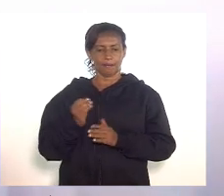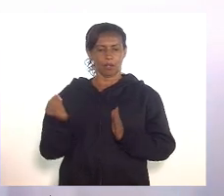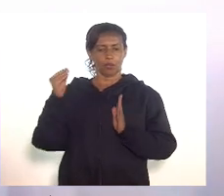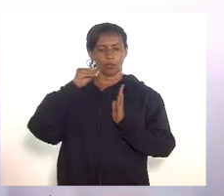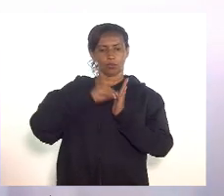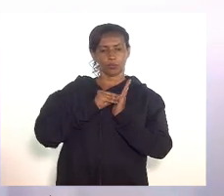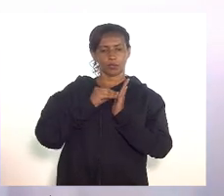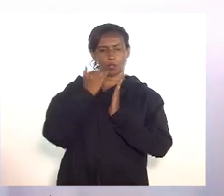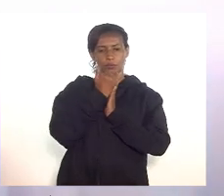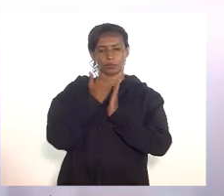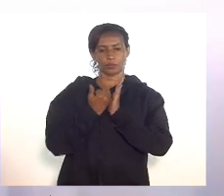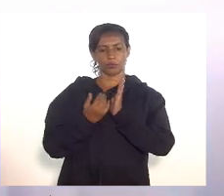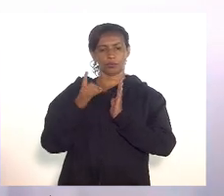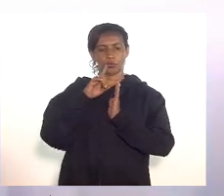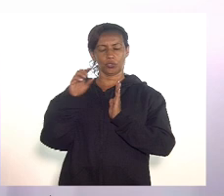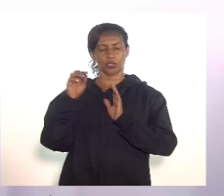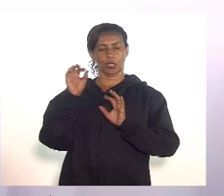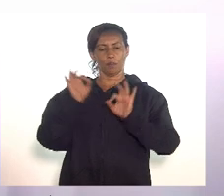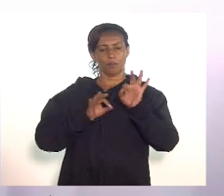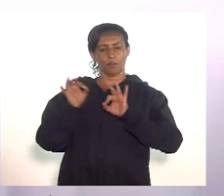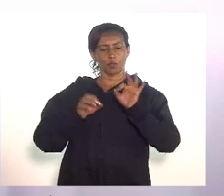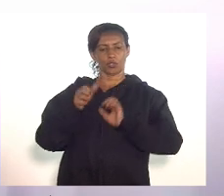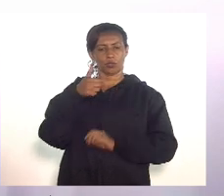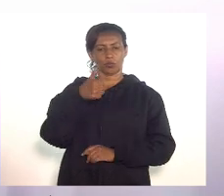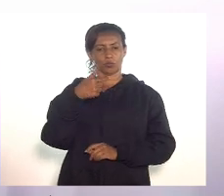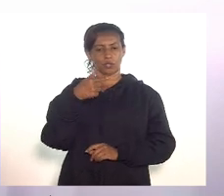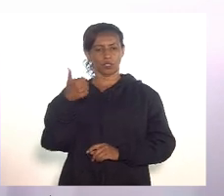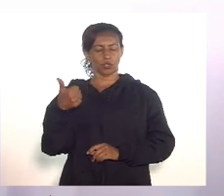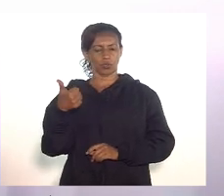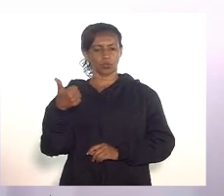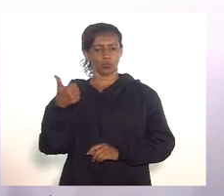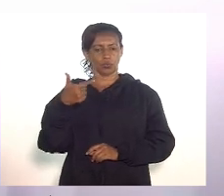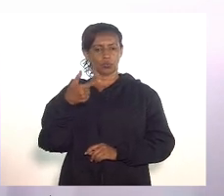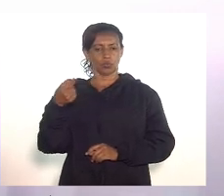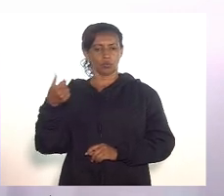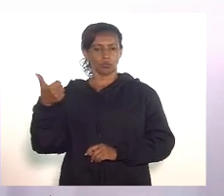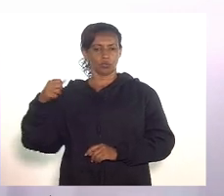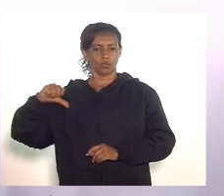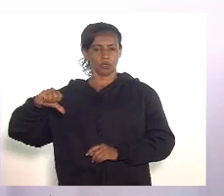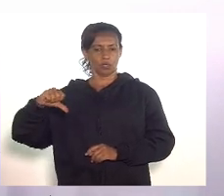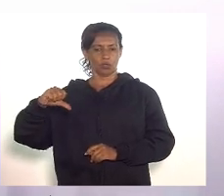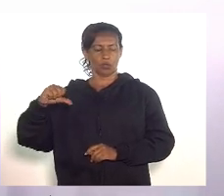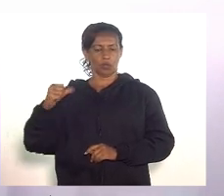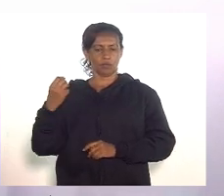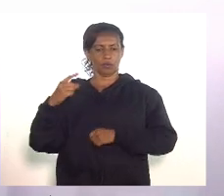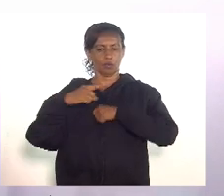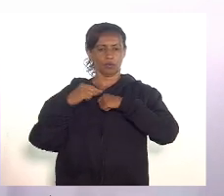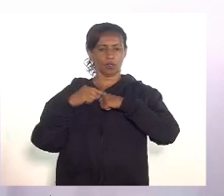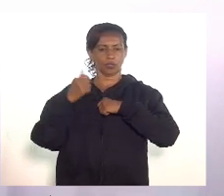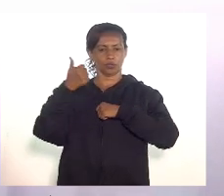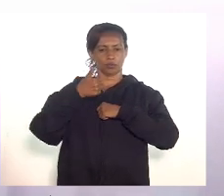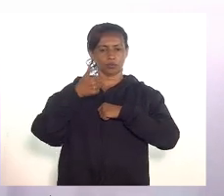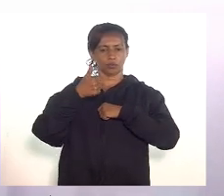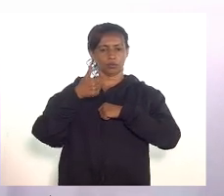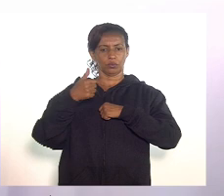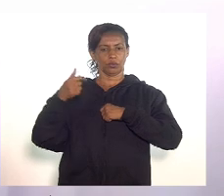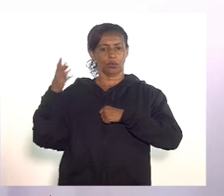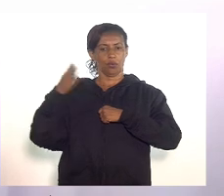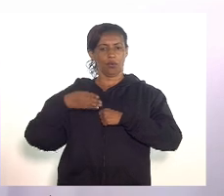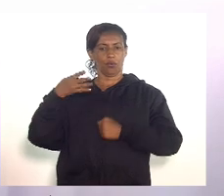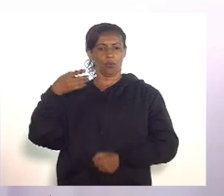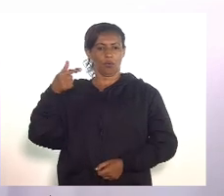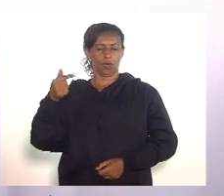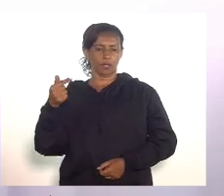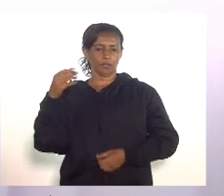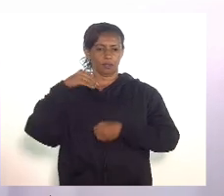ordem do dia do projeto de lei 171 de 2019 de acordo com o artigo 1º do artigo 47 do regimento